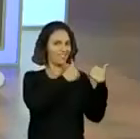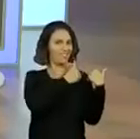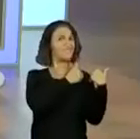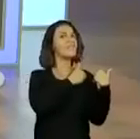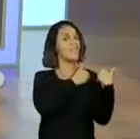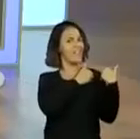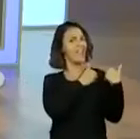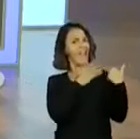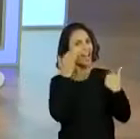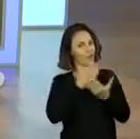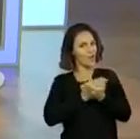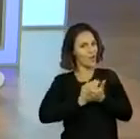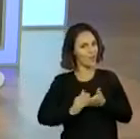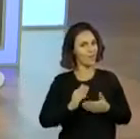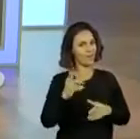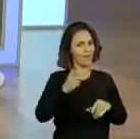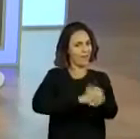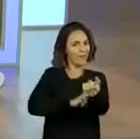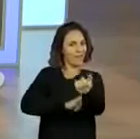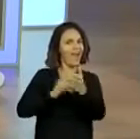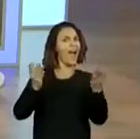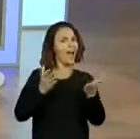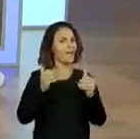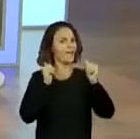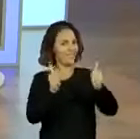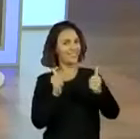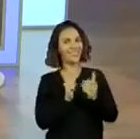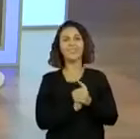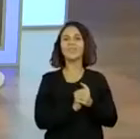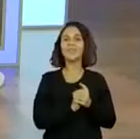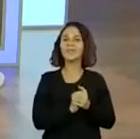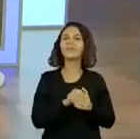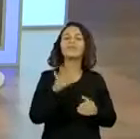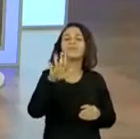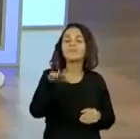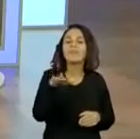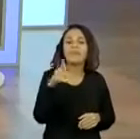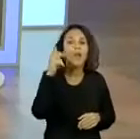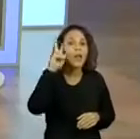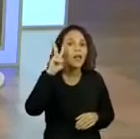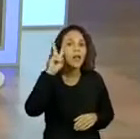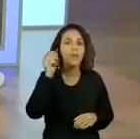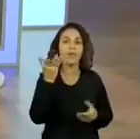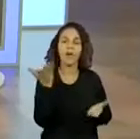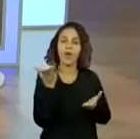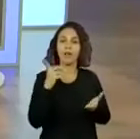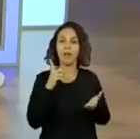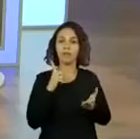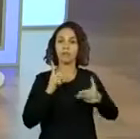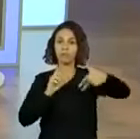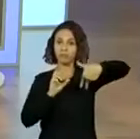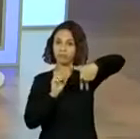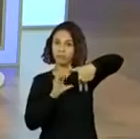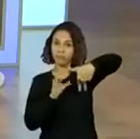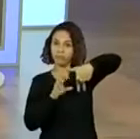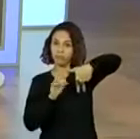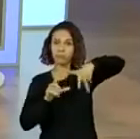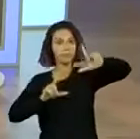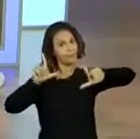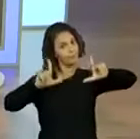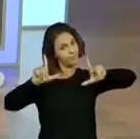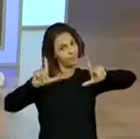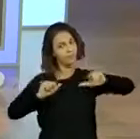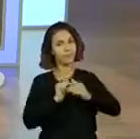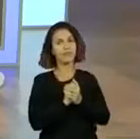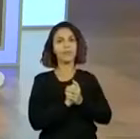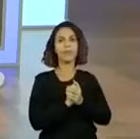começo eles já estavam nervosos comigo. Ele falou, não, agora não. Olha só, grandes mestres. Lembre-se que essa aula é transmitida tanto pelo canal da TV Educação,